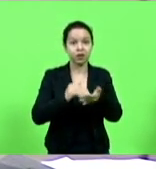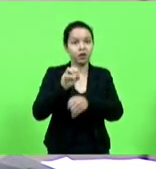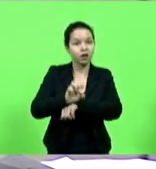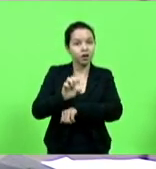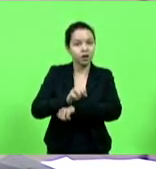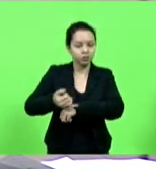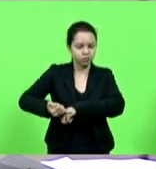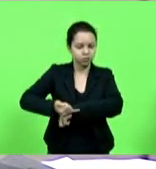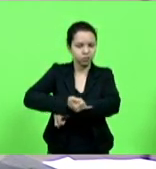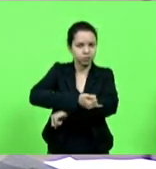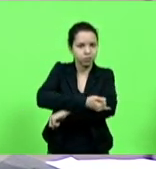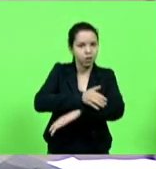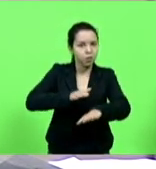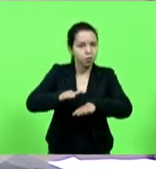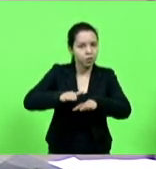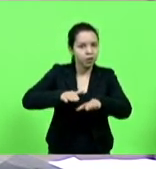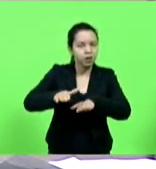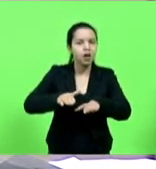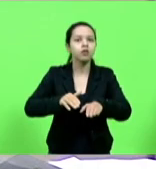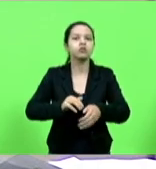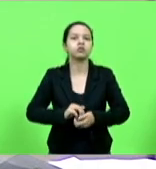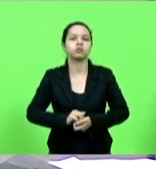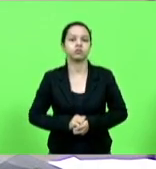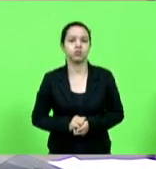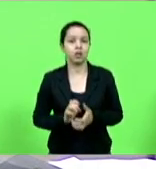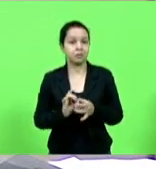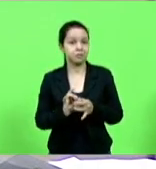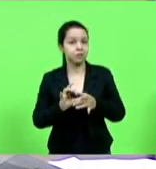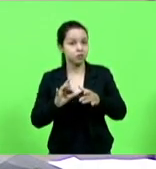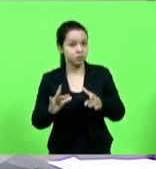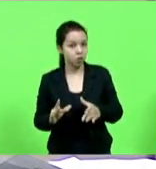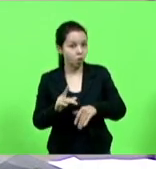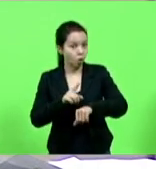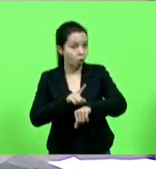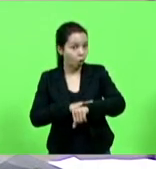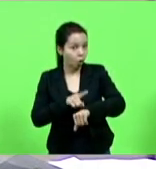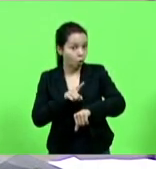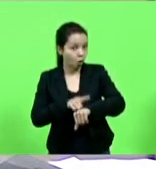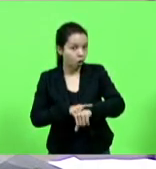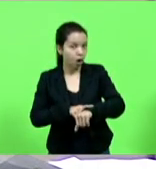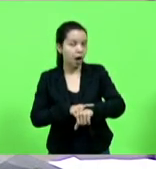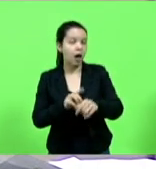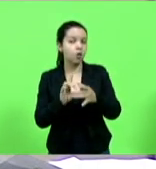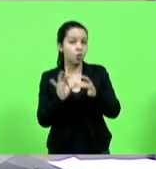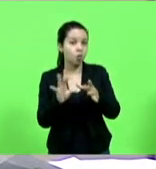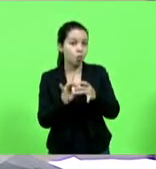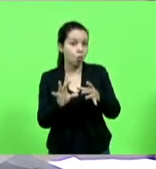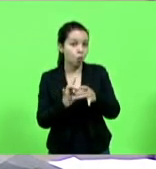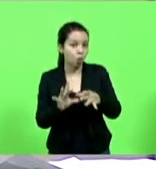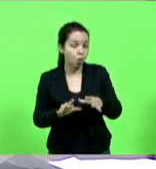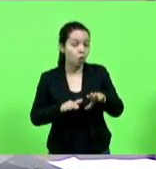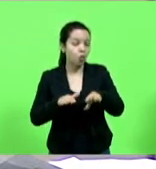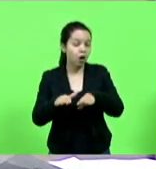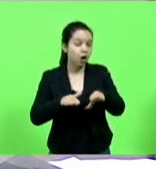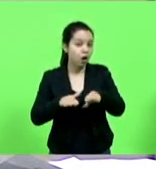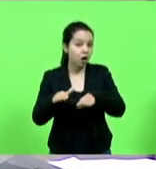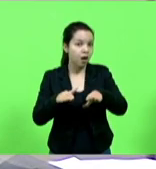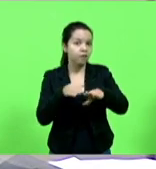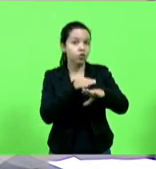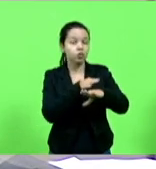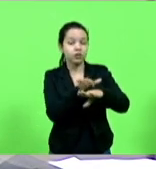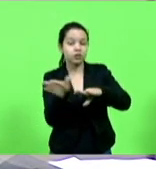infraestrutura e mobilidade e flexibilização dos horários de liberação do tráfego da serra do Rio de Castro